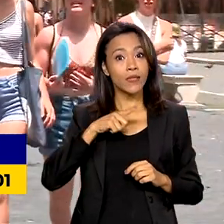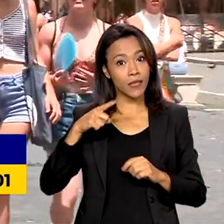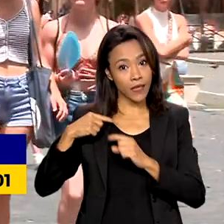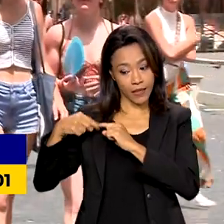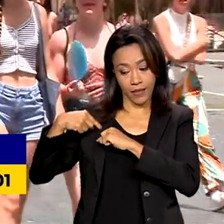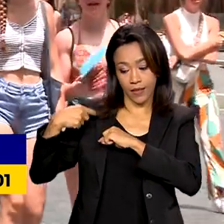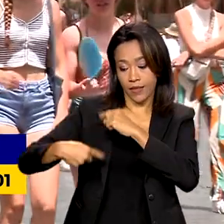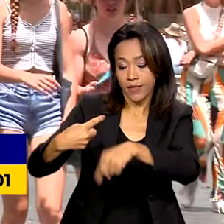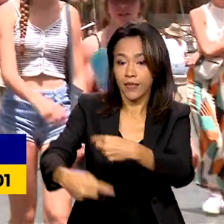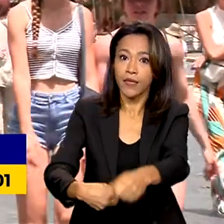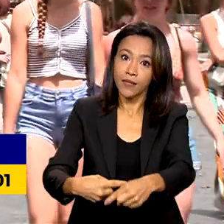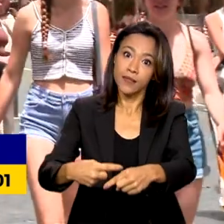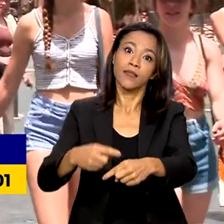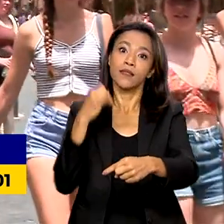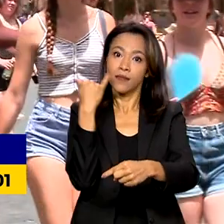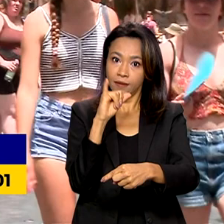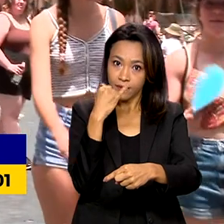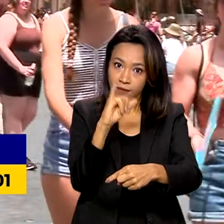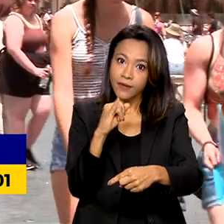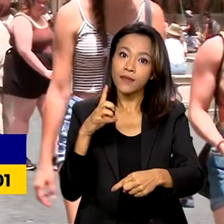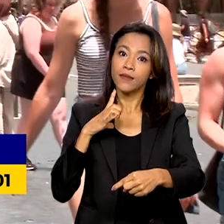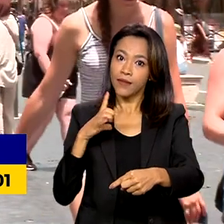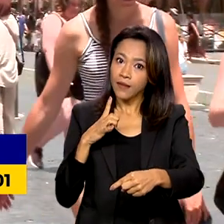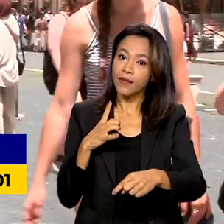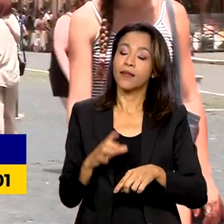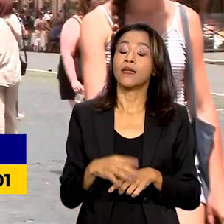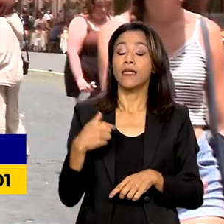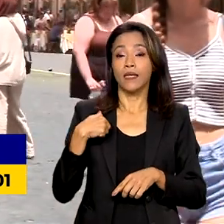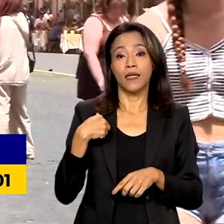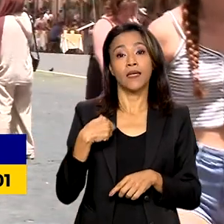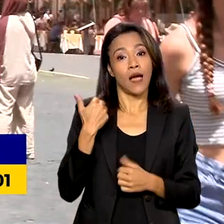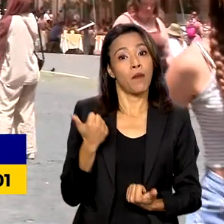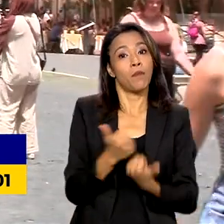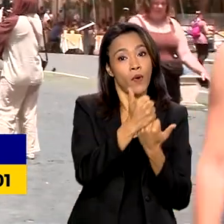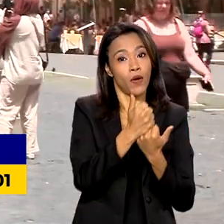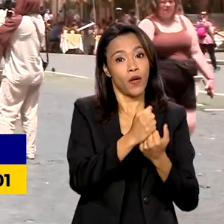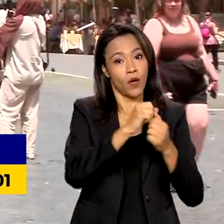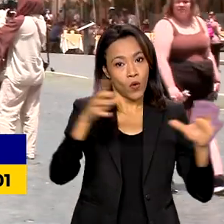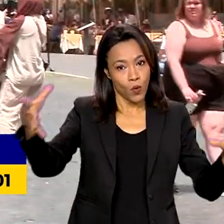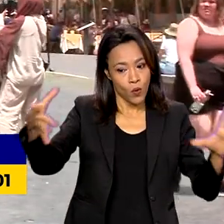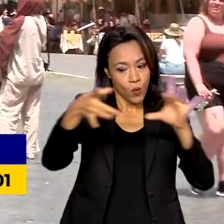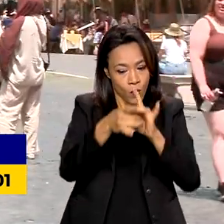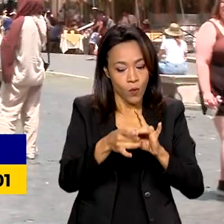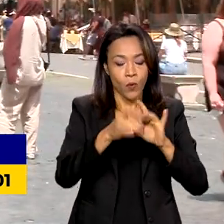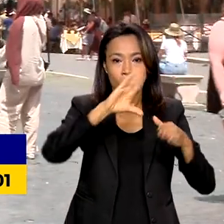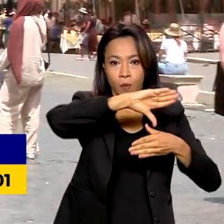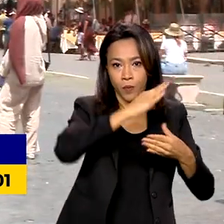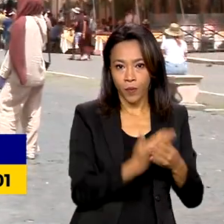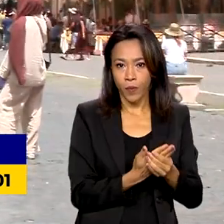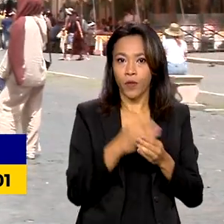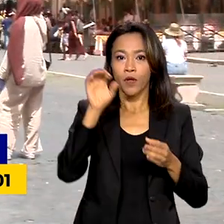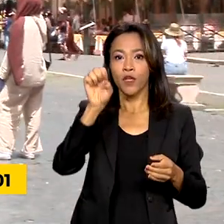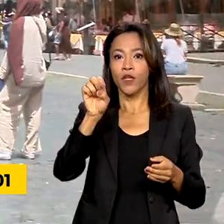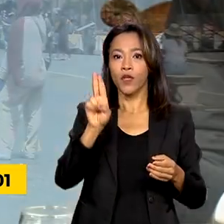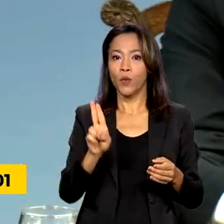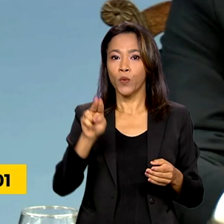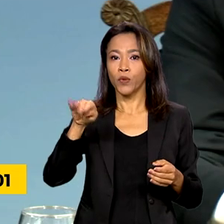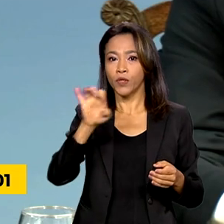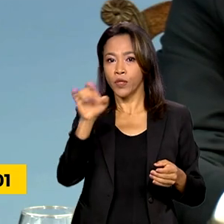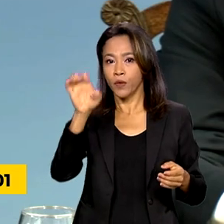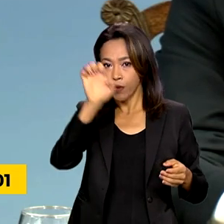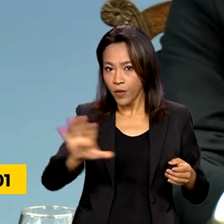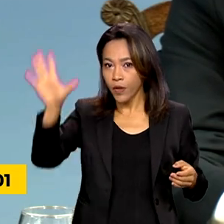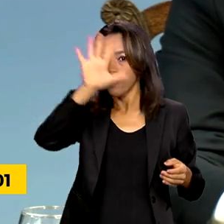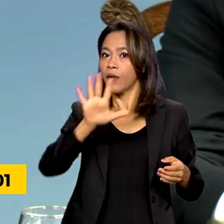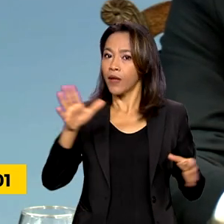italianos e também que a Itália apoia o acordo Mercosul-União Europeia. Vamos ver. Lembremos